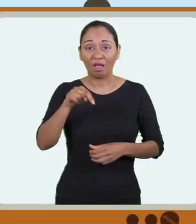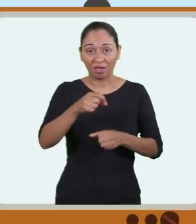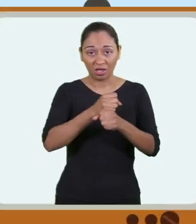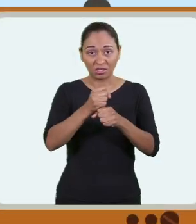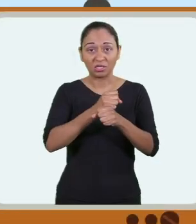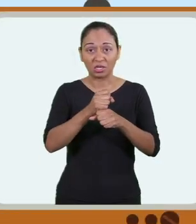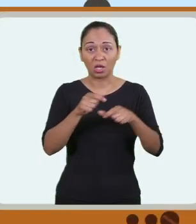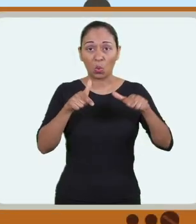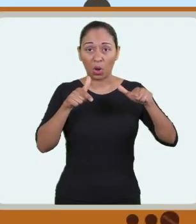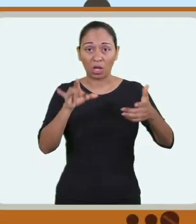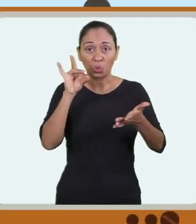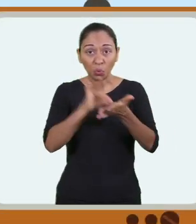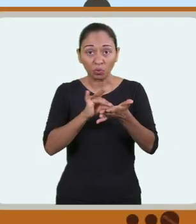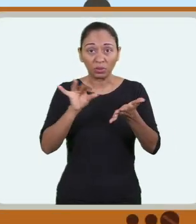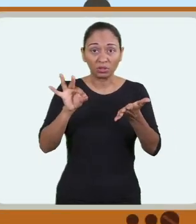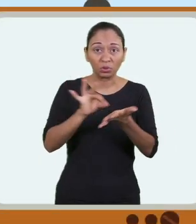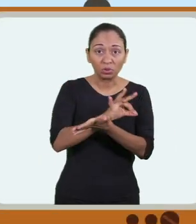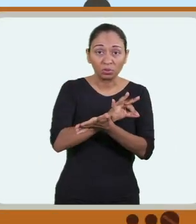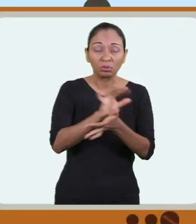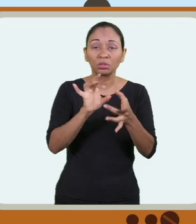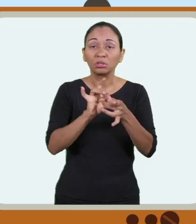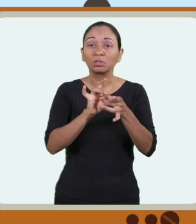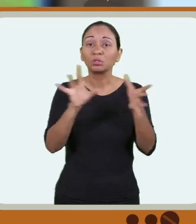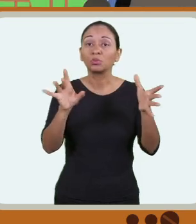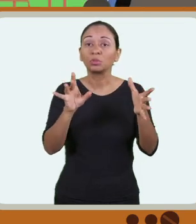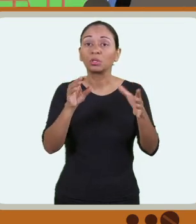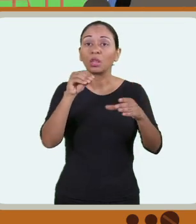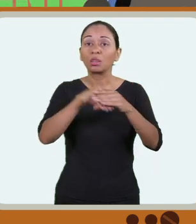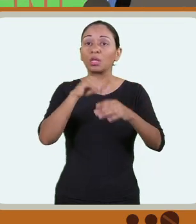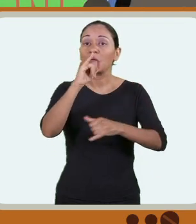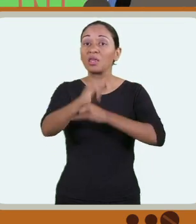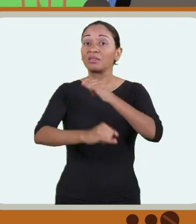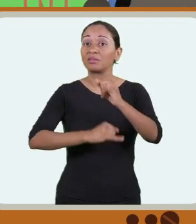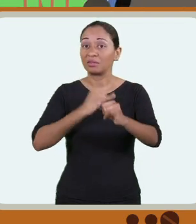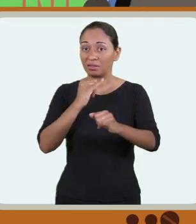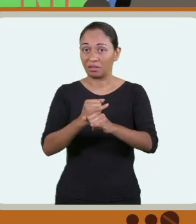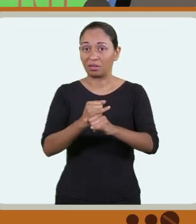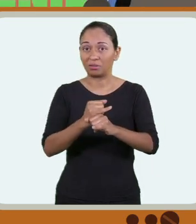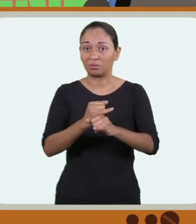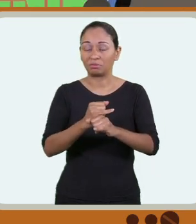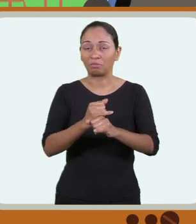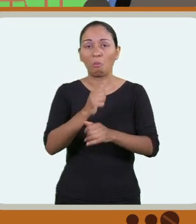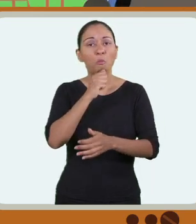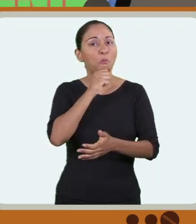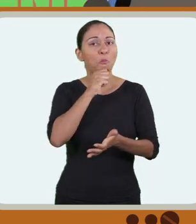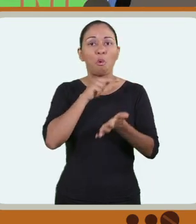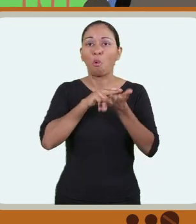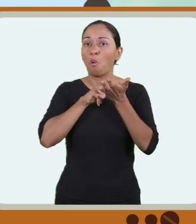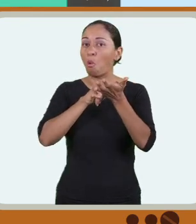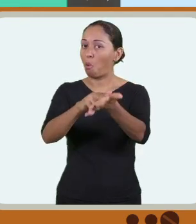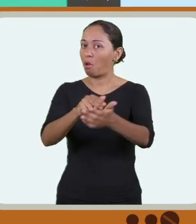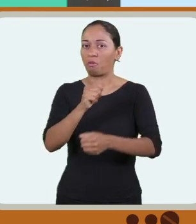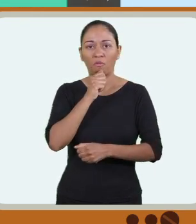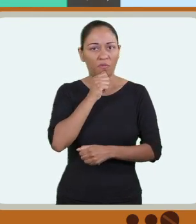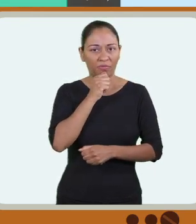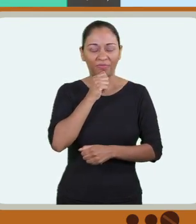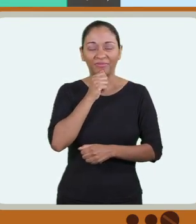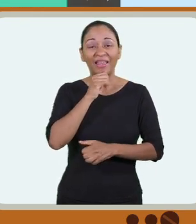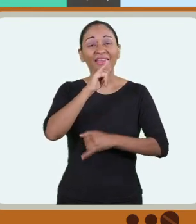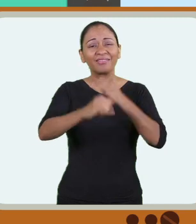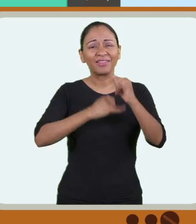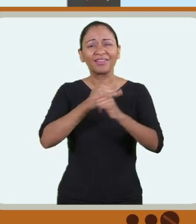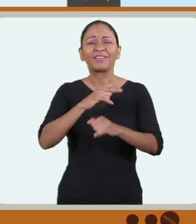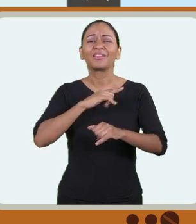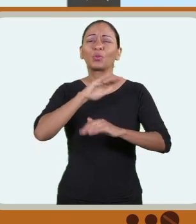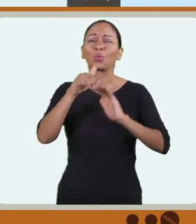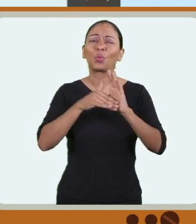Este ano, o cartão de confirmação de inscrição estará disponível na internet na página do participante e não pelos correios, trazendo